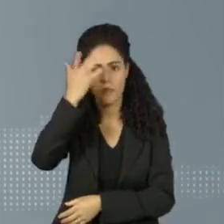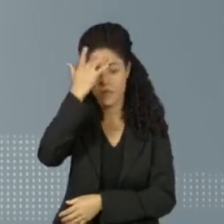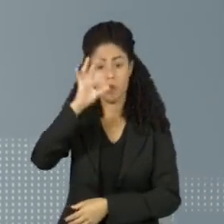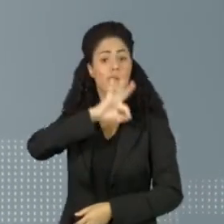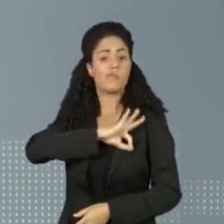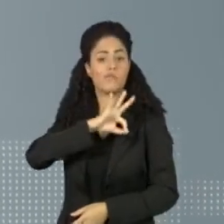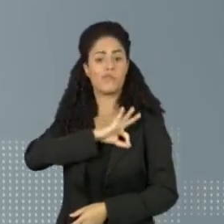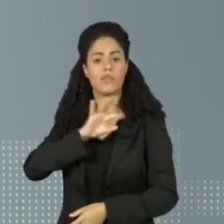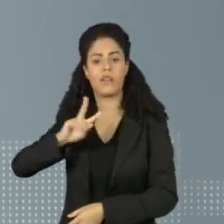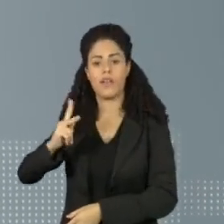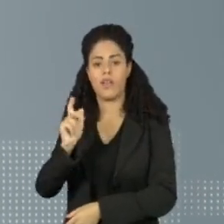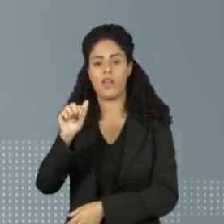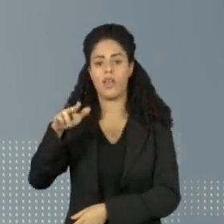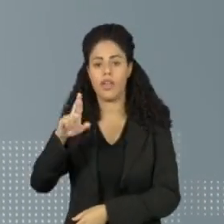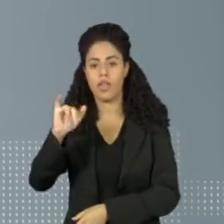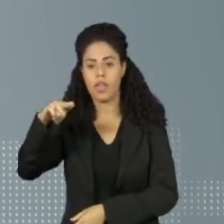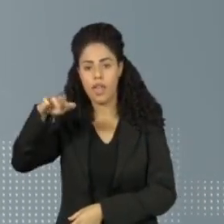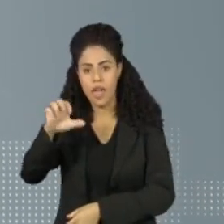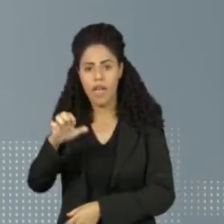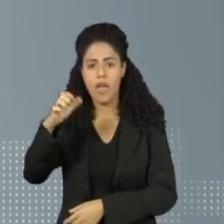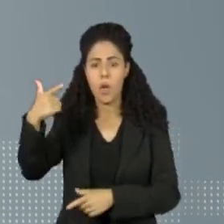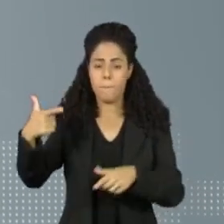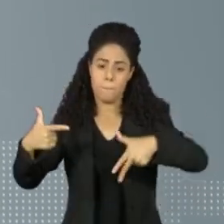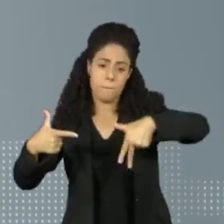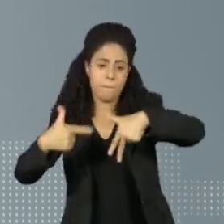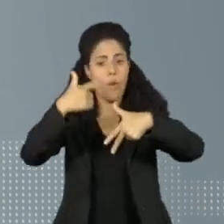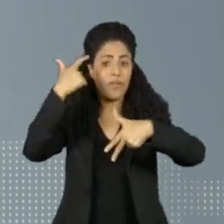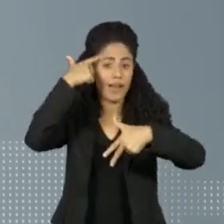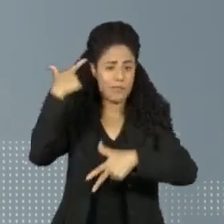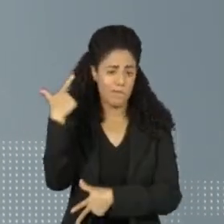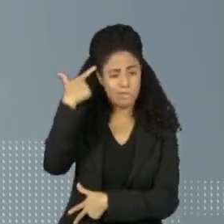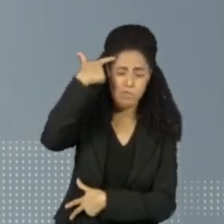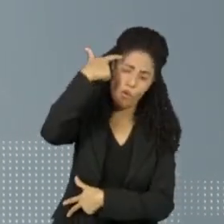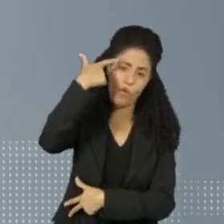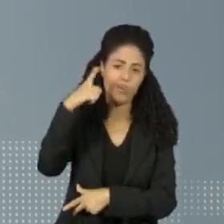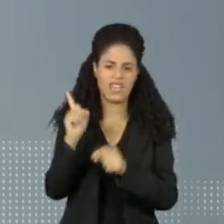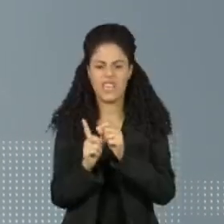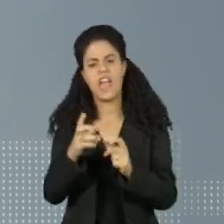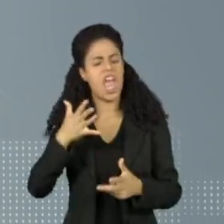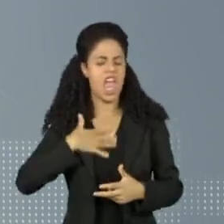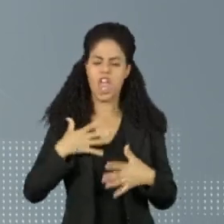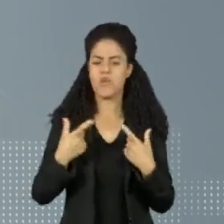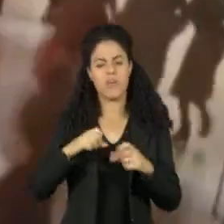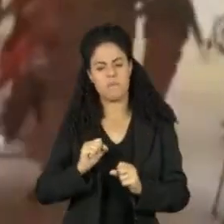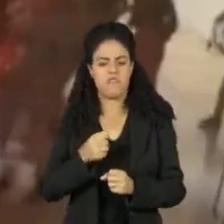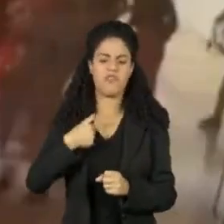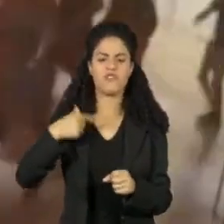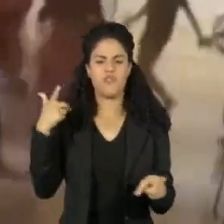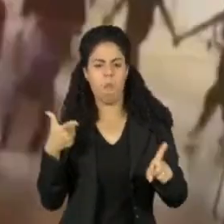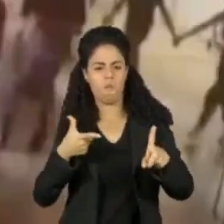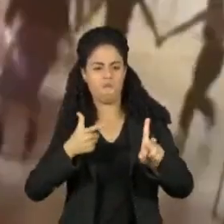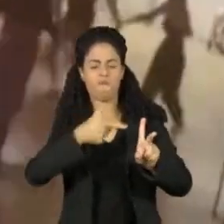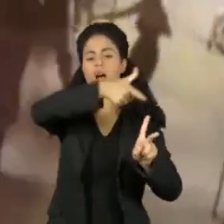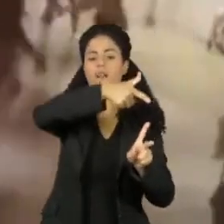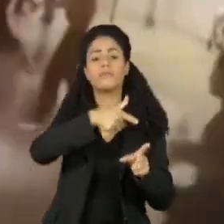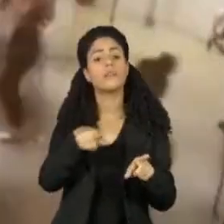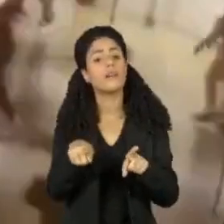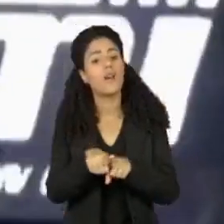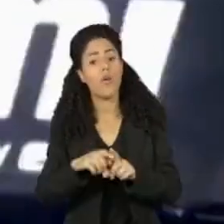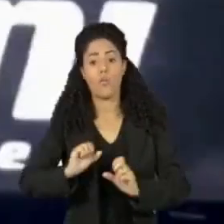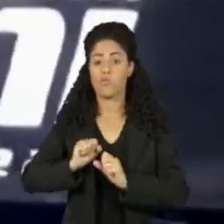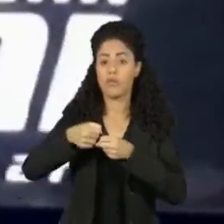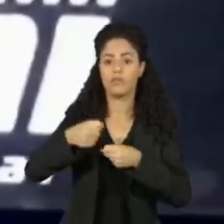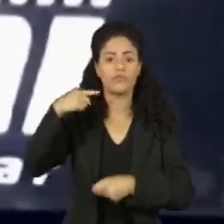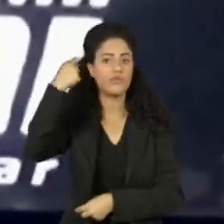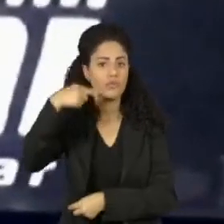policial militar Henrique Veloso, deu um tiro na cabeça do rapaz, alegando que agiu em legítima defesa. Já os advogados de Leandro